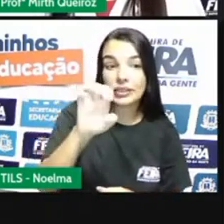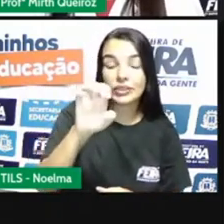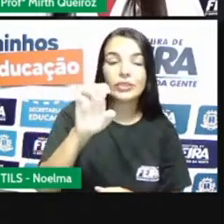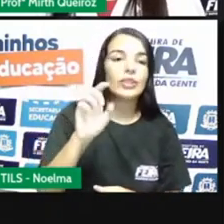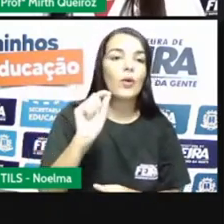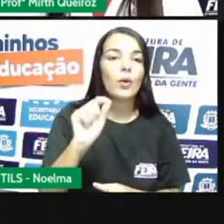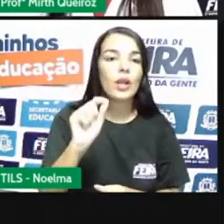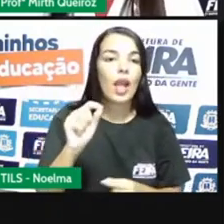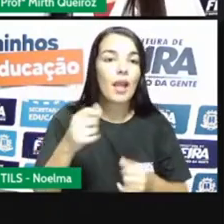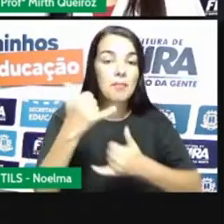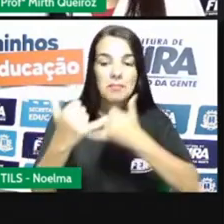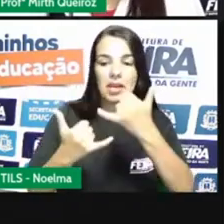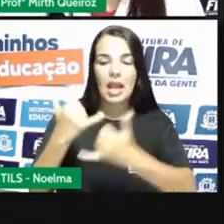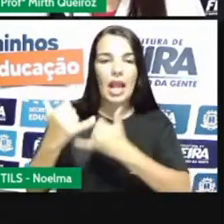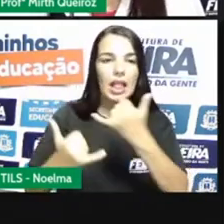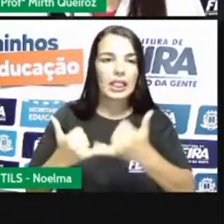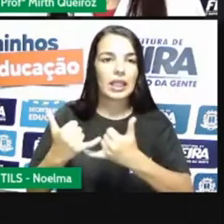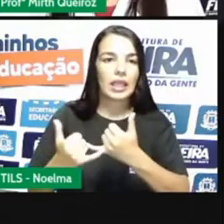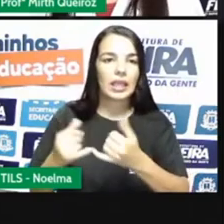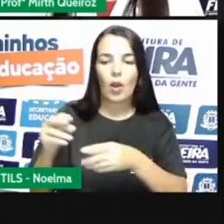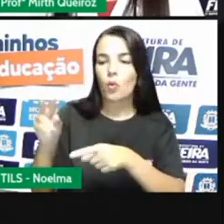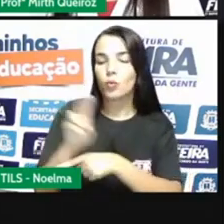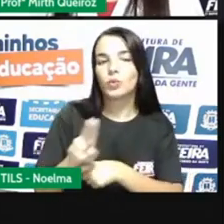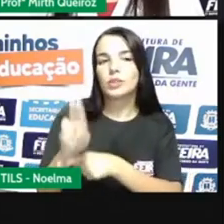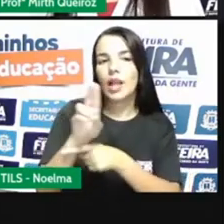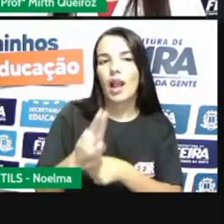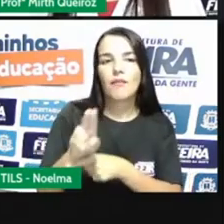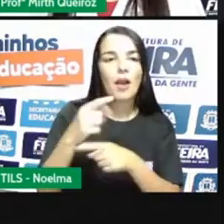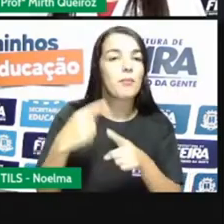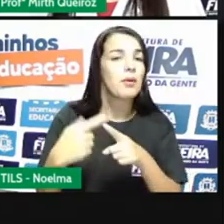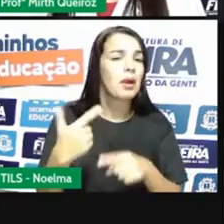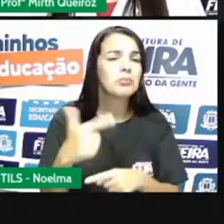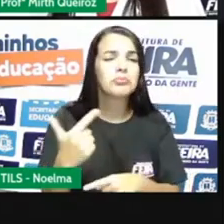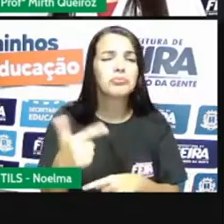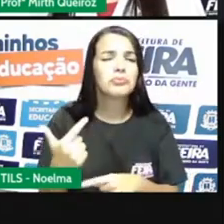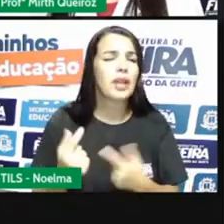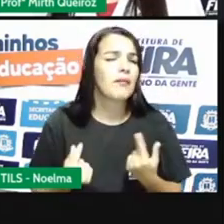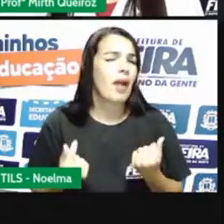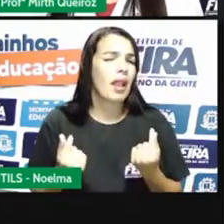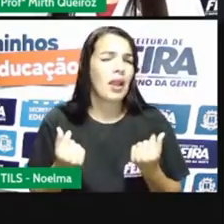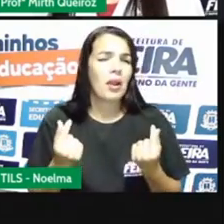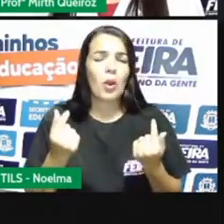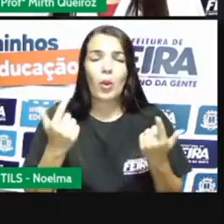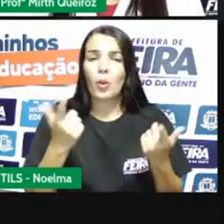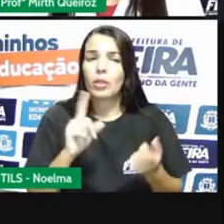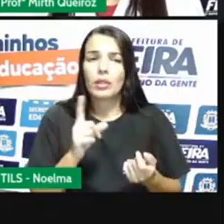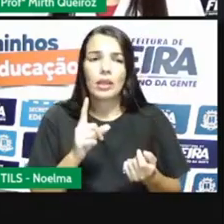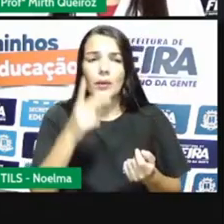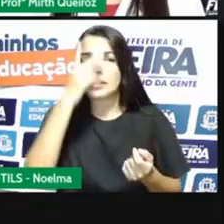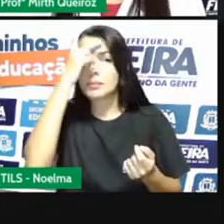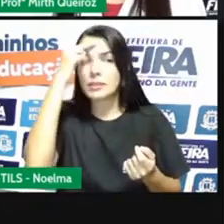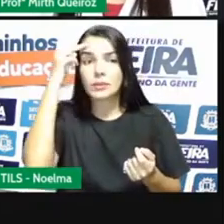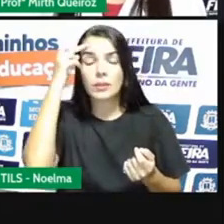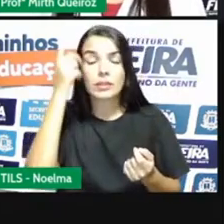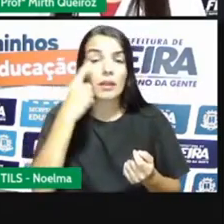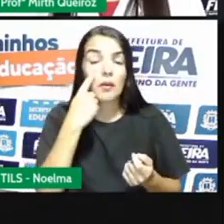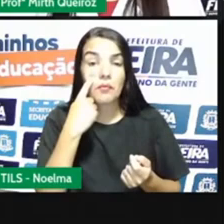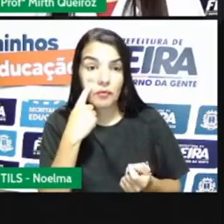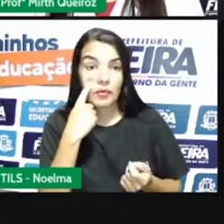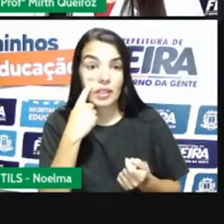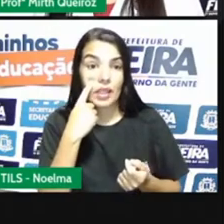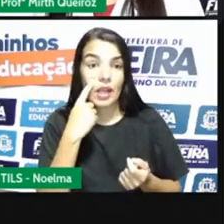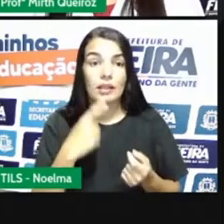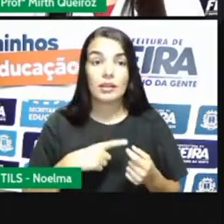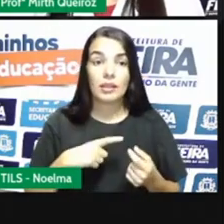para tabuleiro de jogos. Imagine. Então naquela época não tinha tanto valor quanto ouro